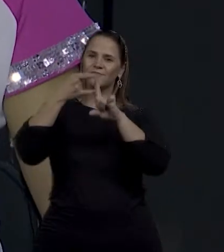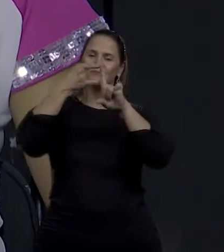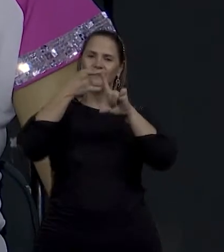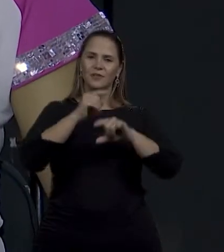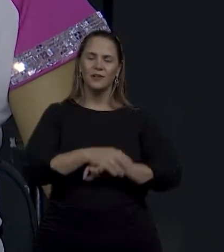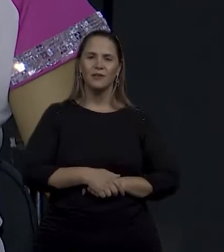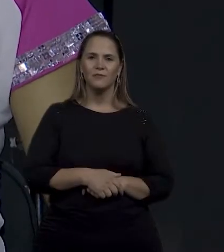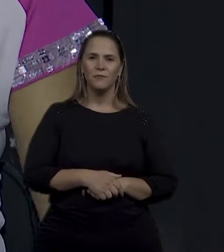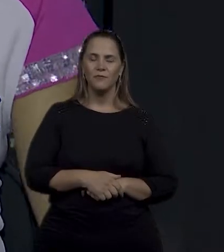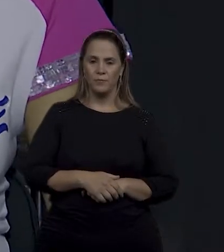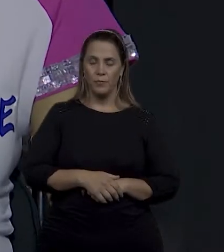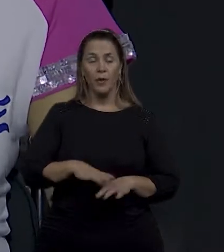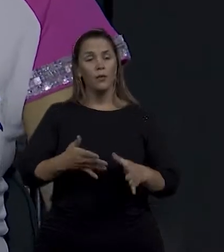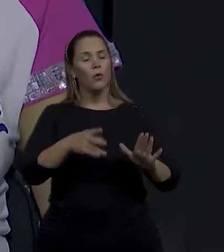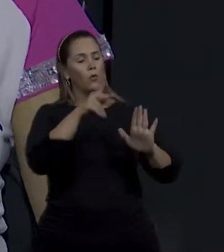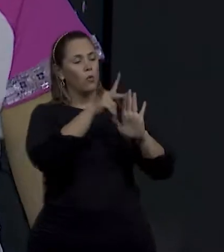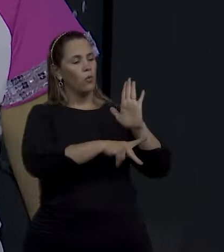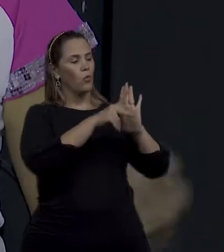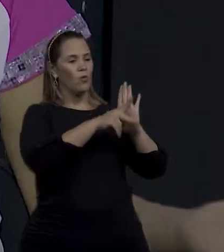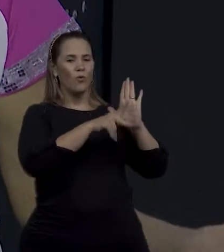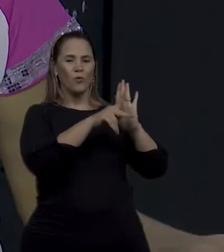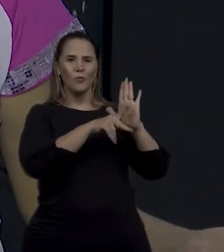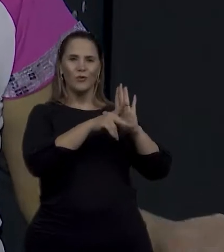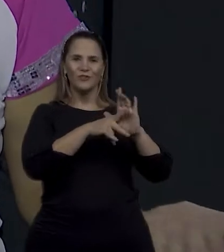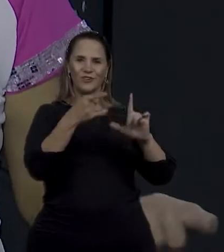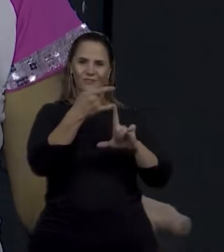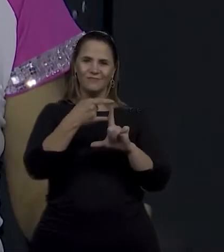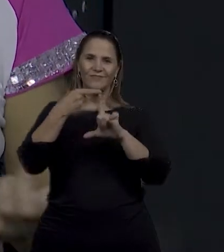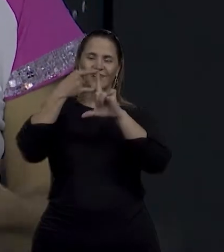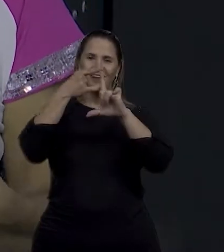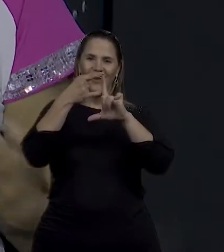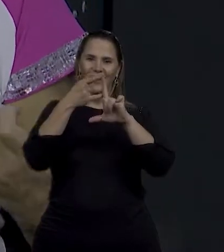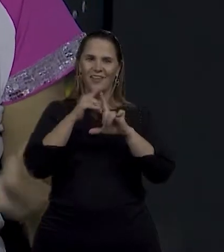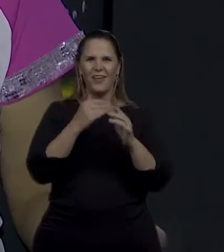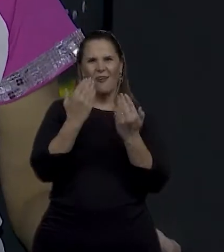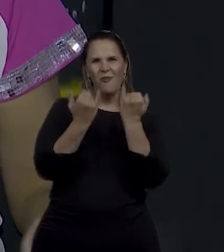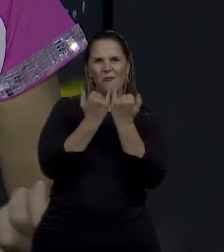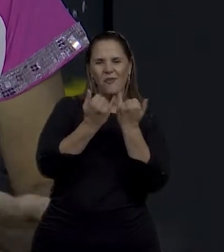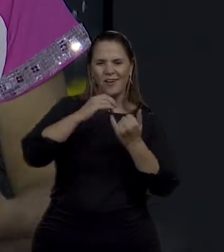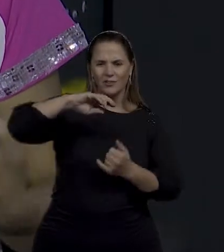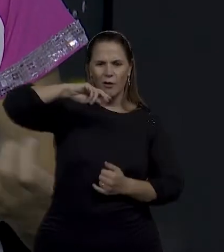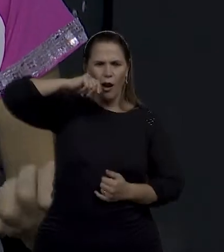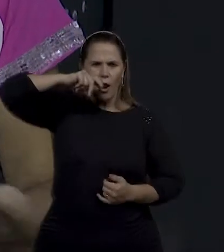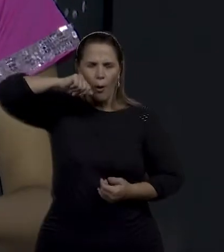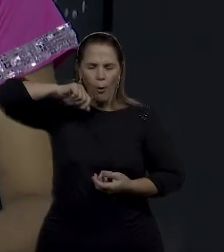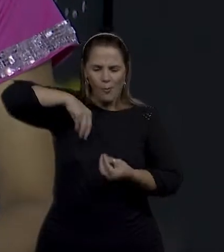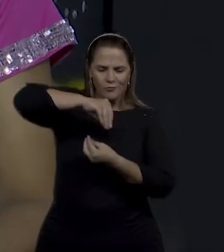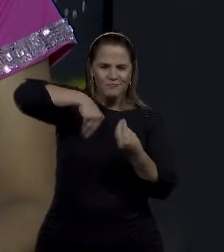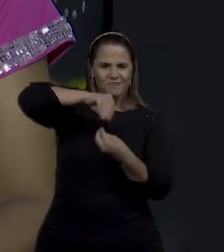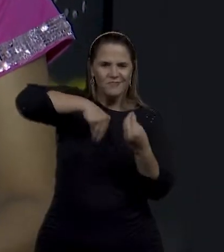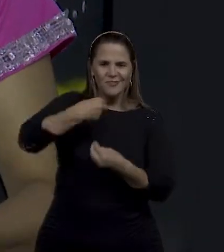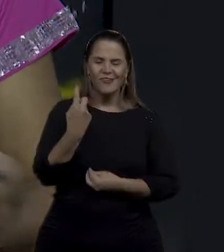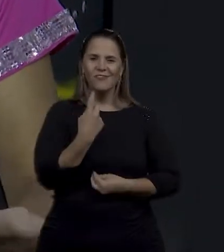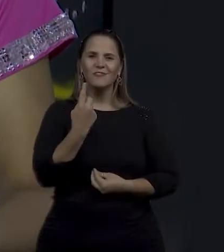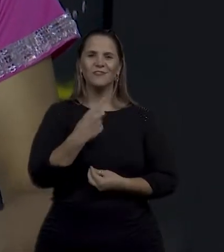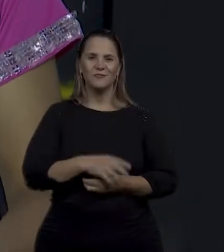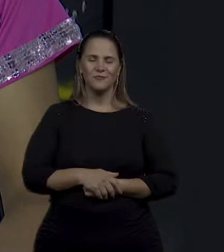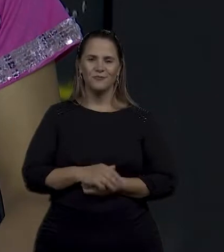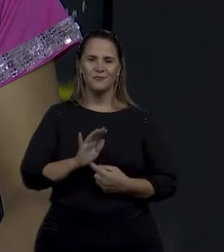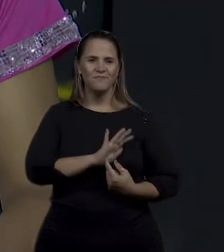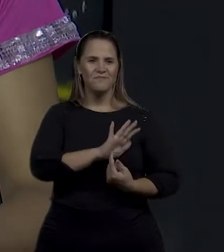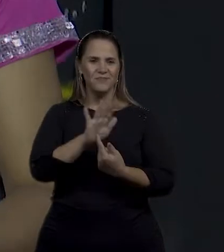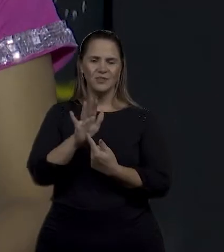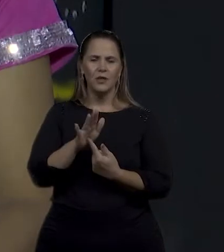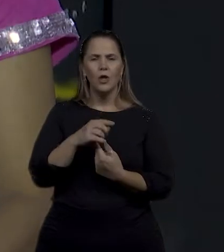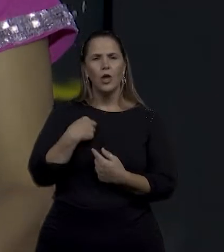O projeto online foi assim, a gente fez do limão uma limonada. Na época da pandemia, gente não podia ensaiar presencialmente, e começamos a